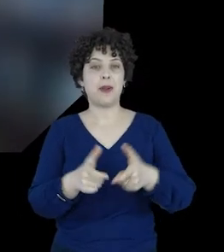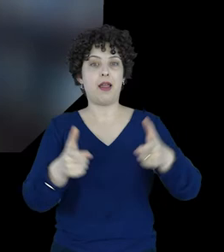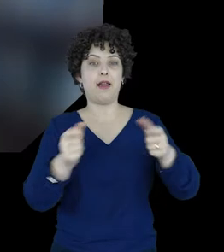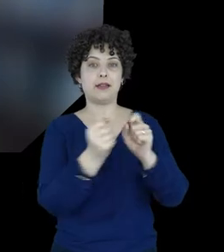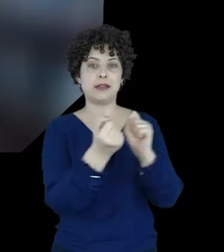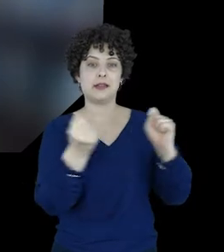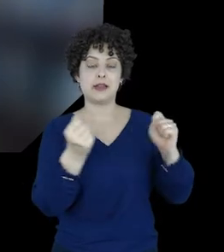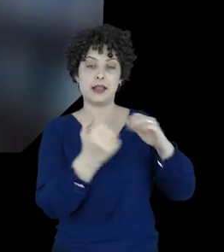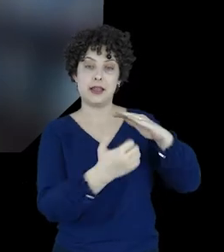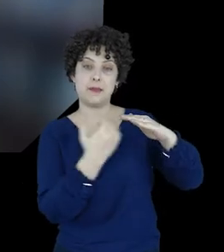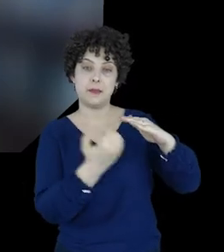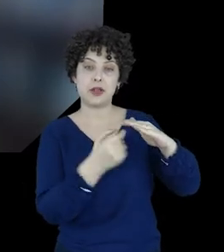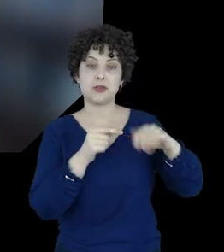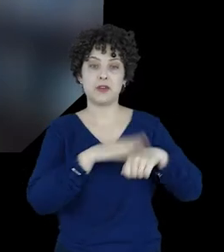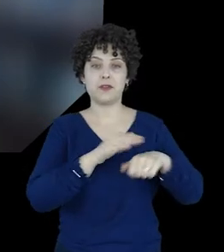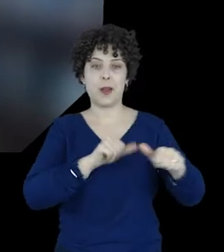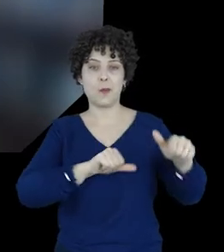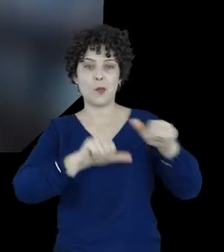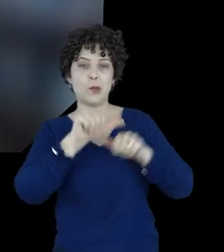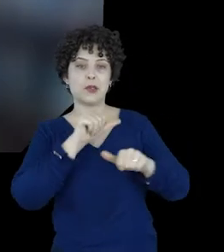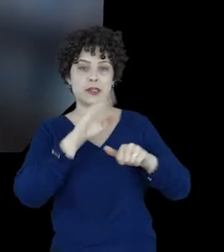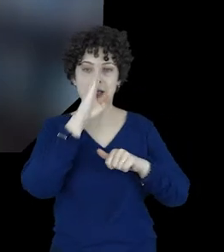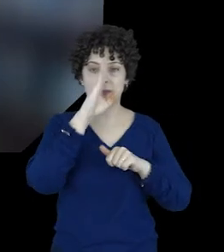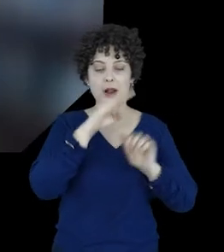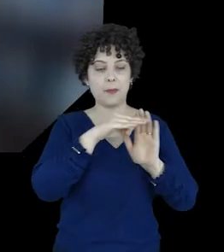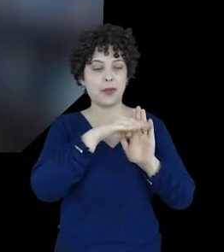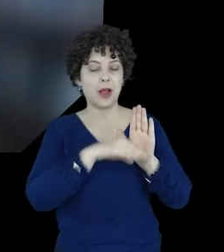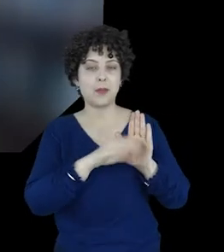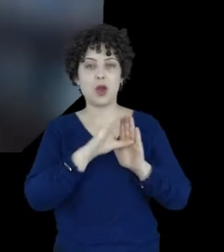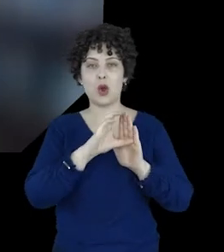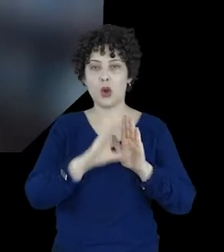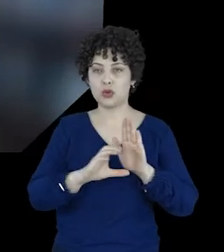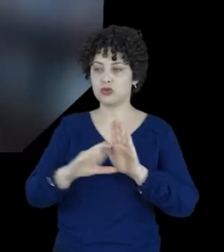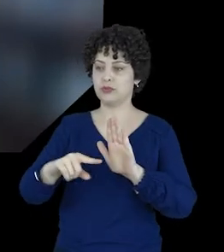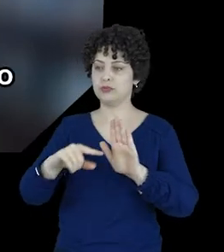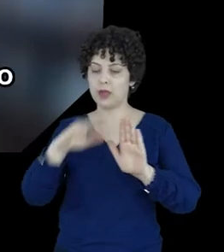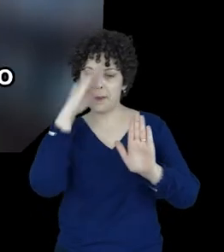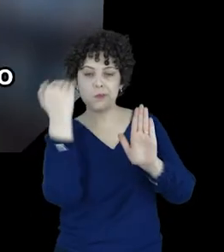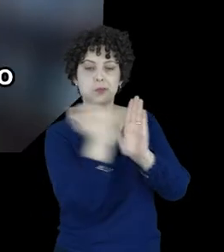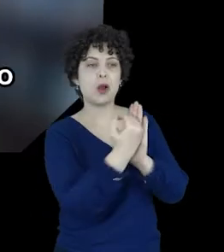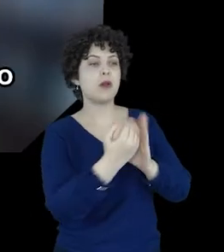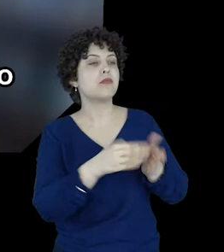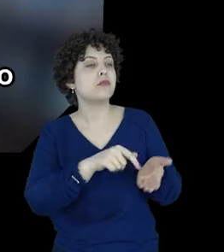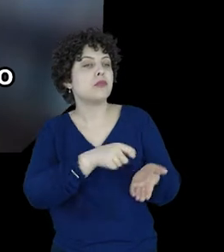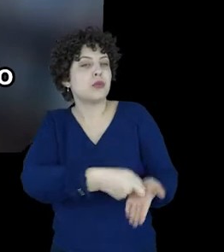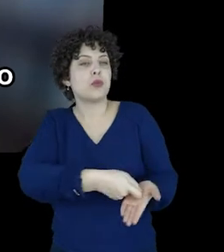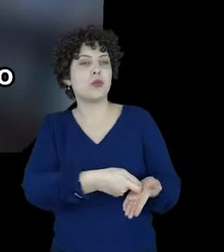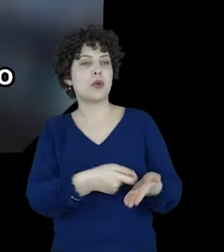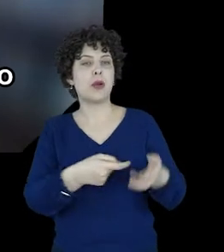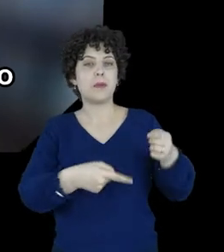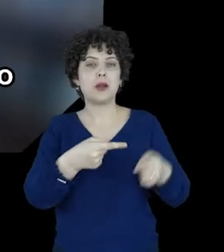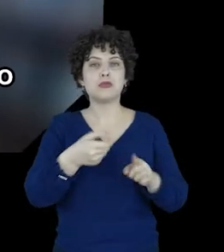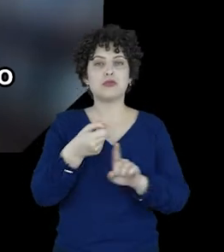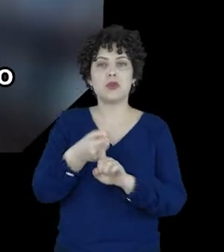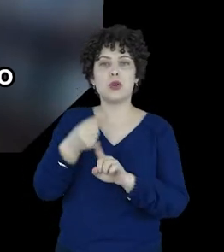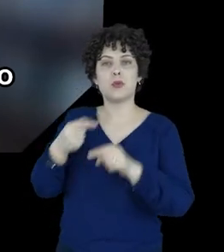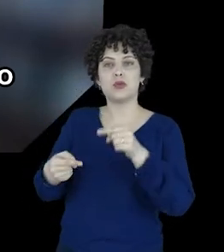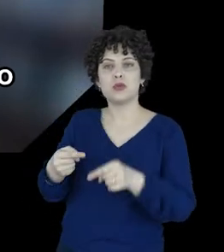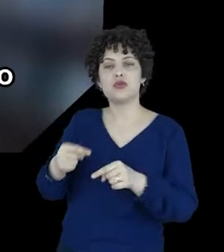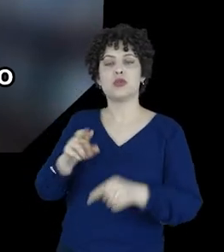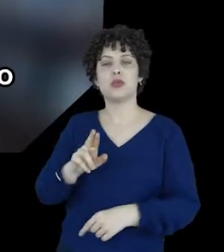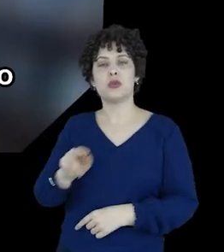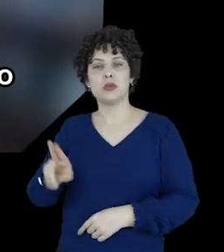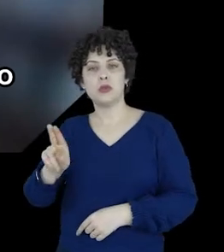empresas de tecnologia fizeram mudanças-chave requeridas pelo código que impactaram suas políticas no Reino Unido e nas